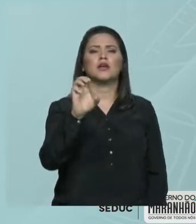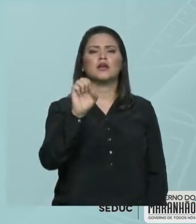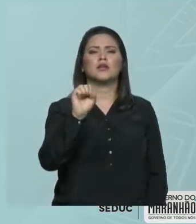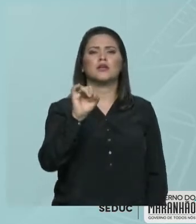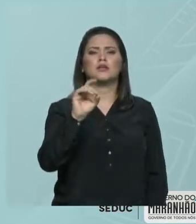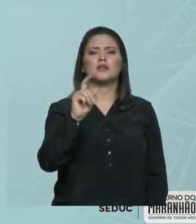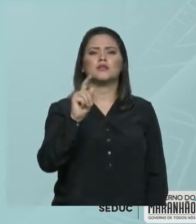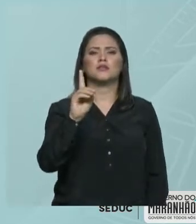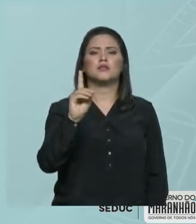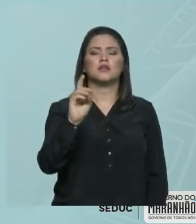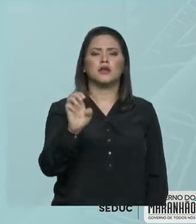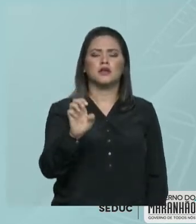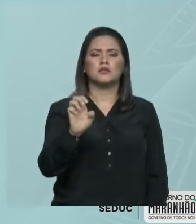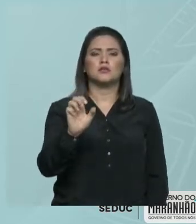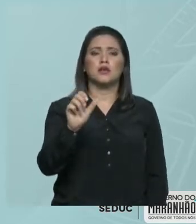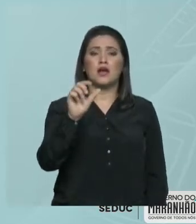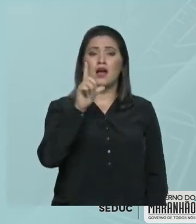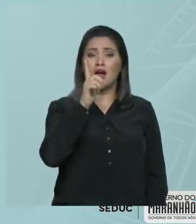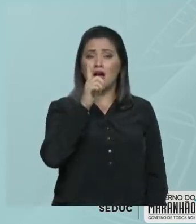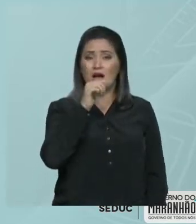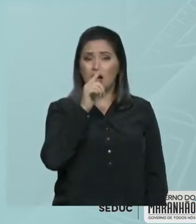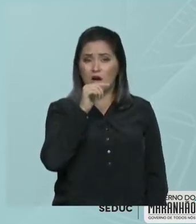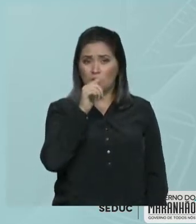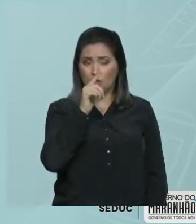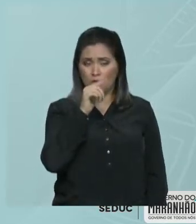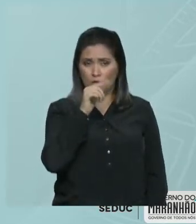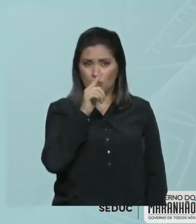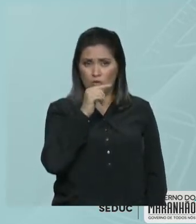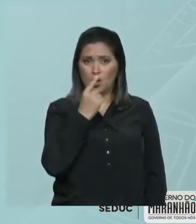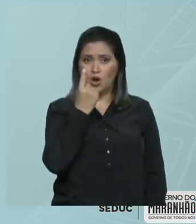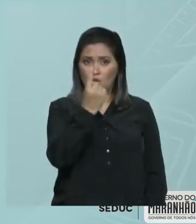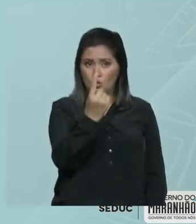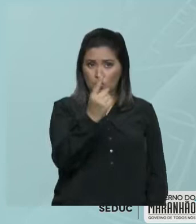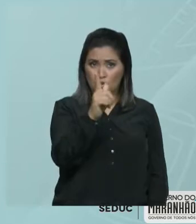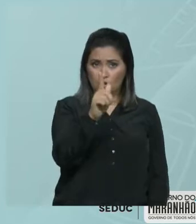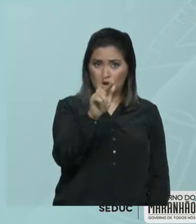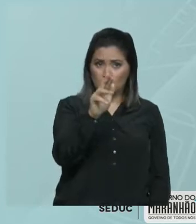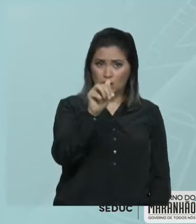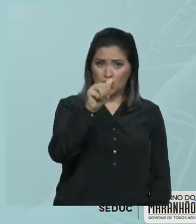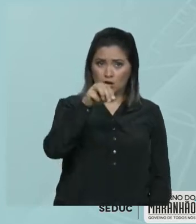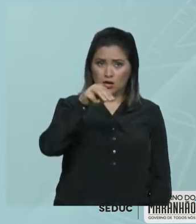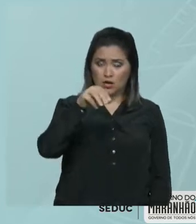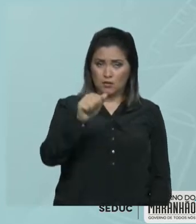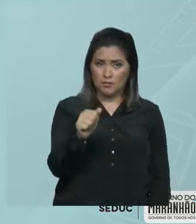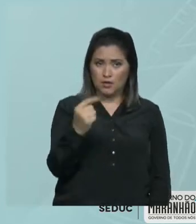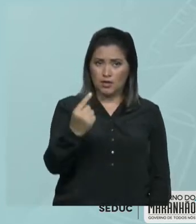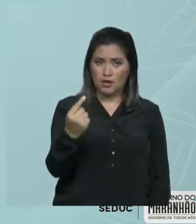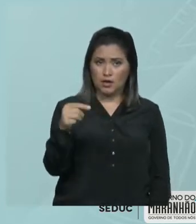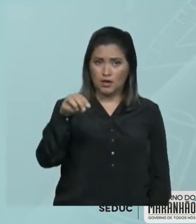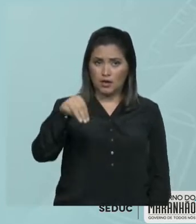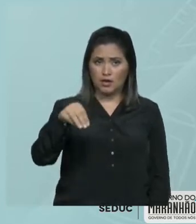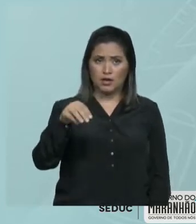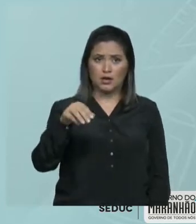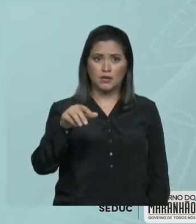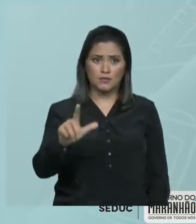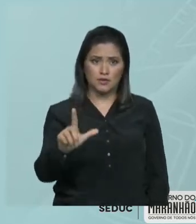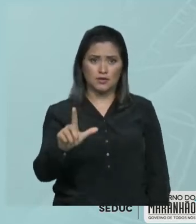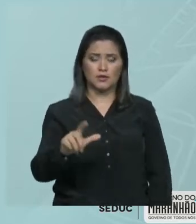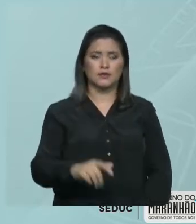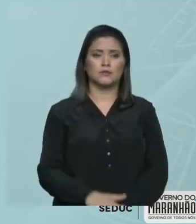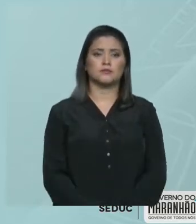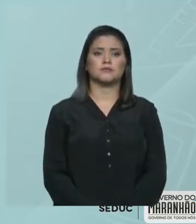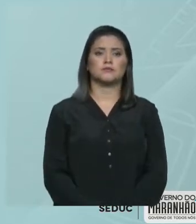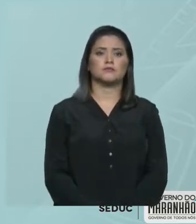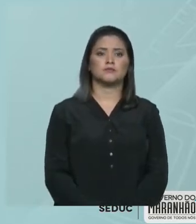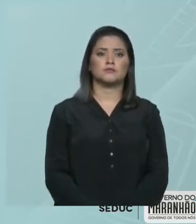É 1 grama por ml, perdão. Isso quer dizer que a cada 1 grama da solução, o volume é de 1 ml.